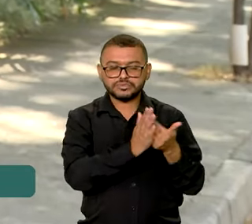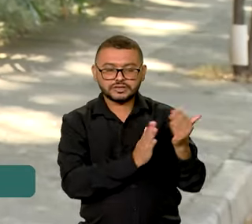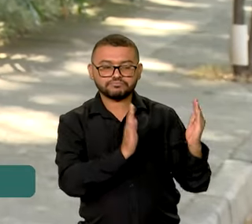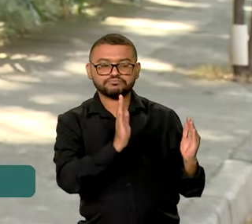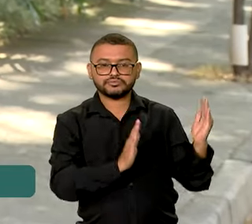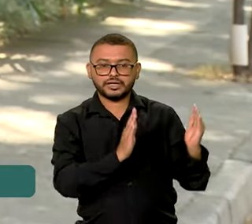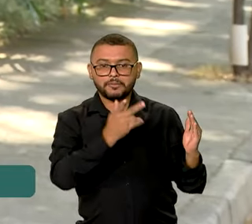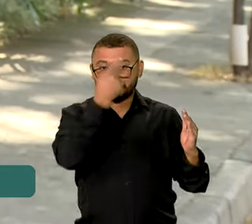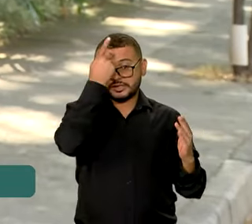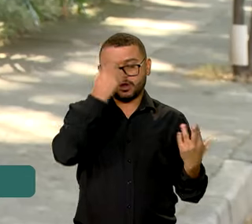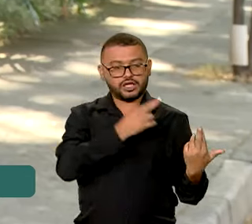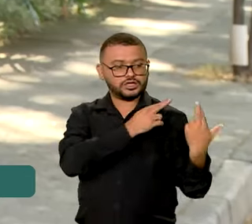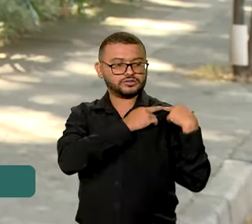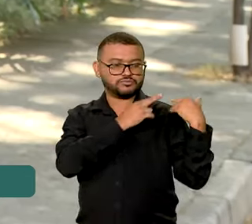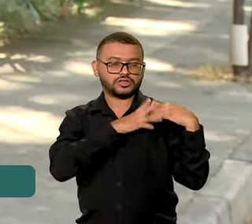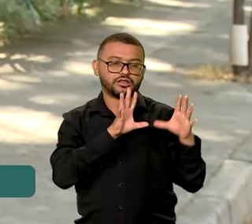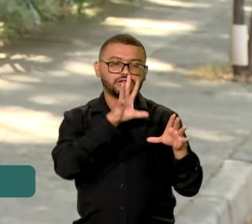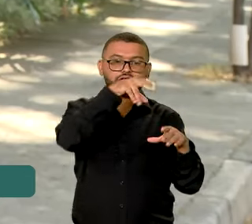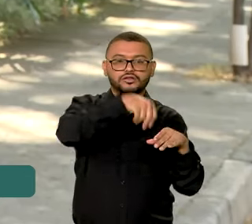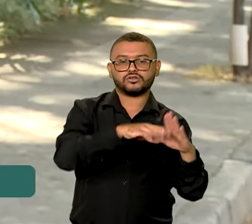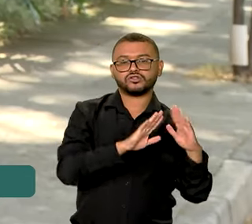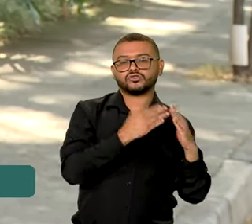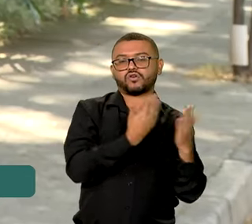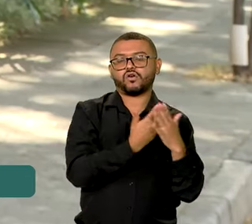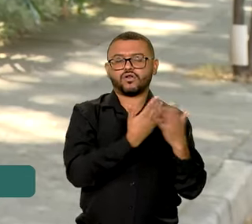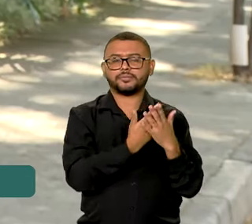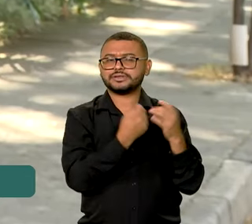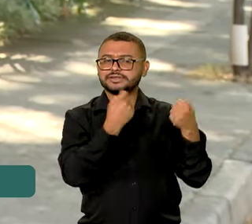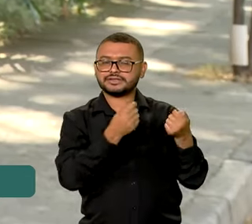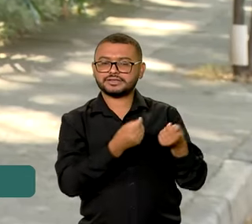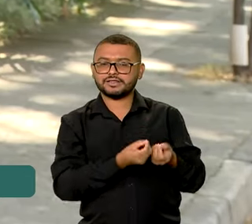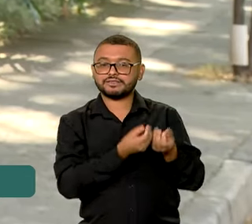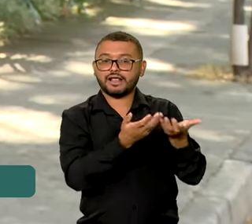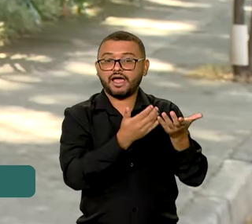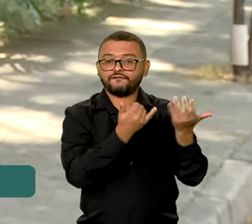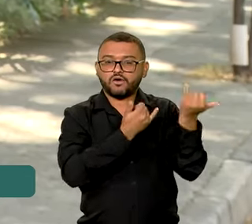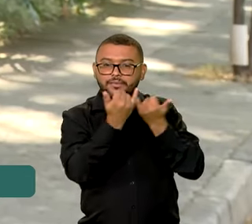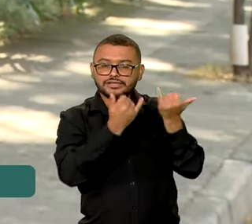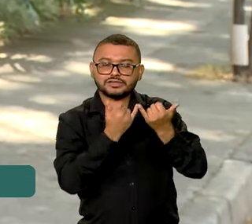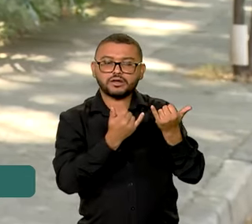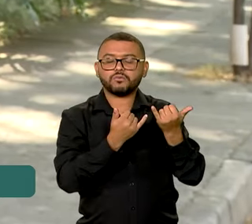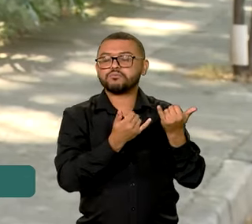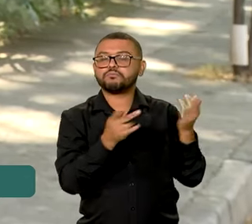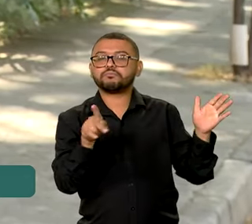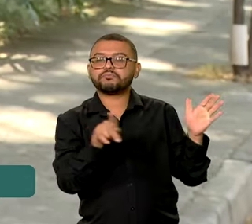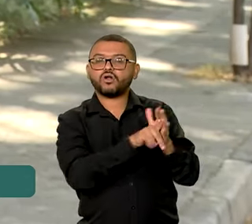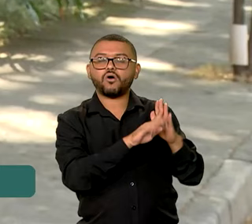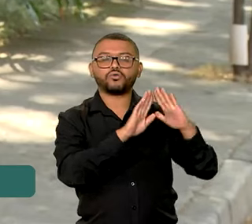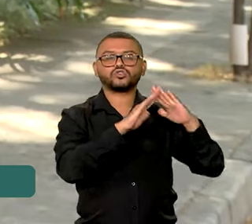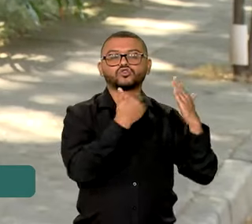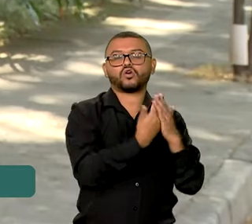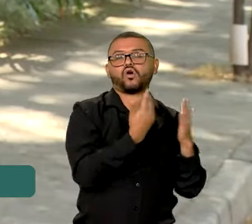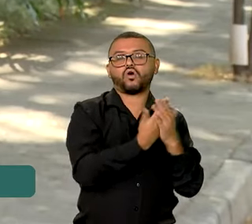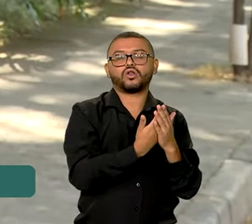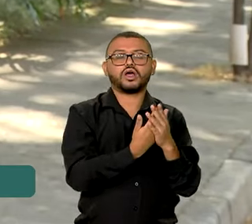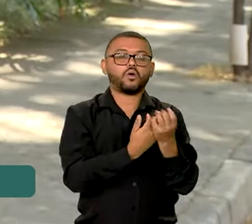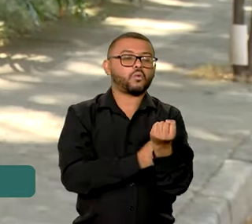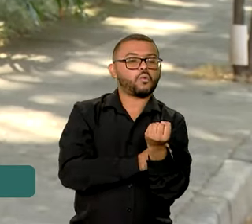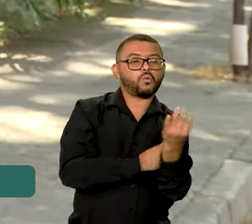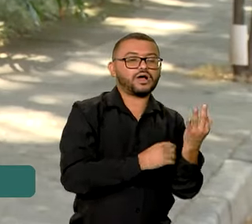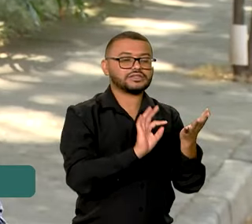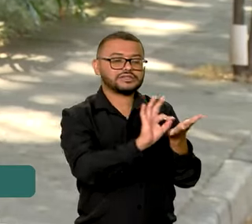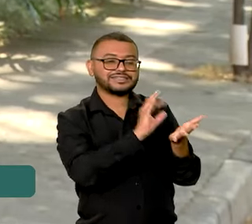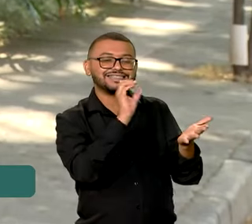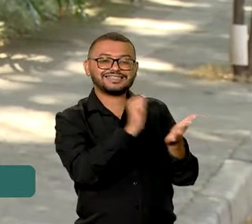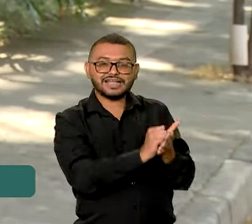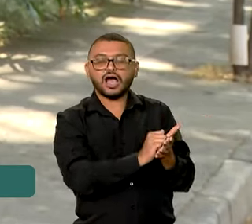responsáveis pelas escolas precisam fornecer informações sobre os estabelecimentos de ensino, número de matriculados,